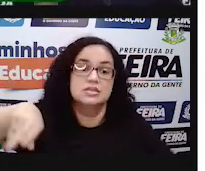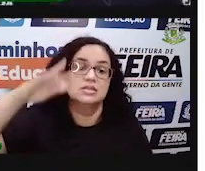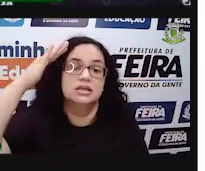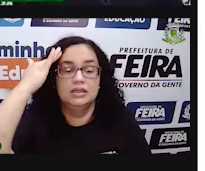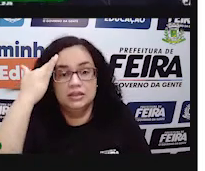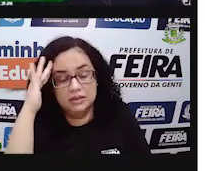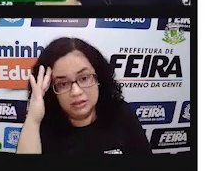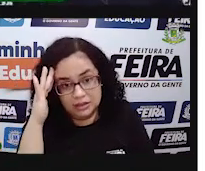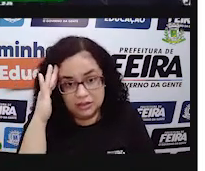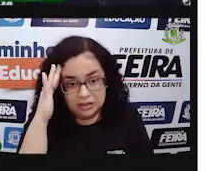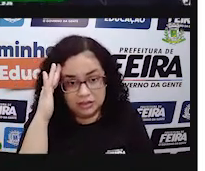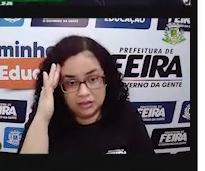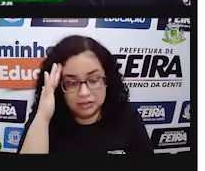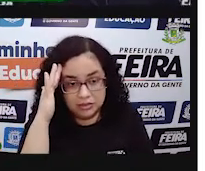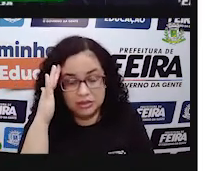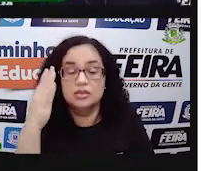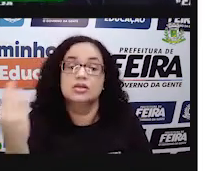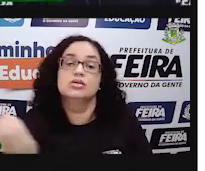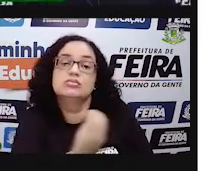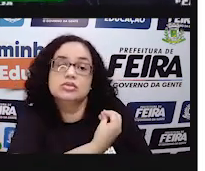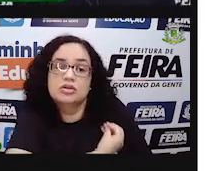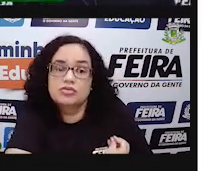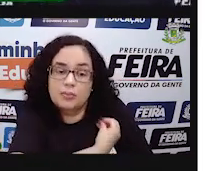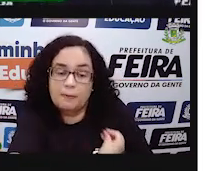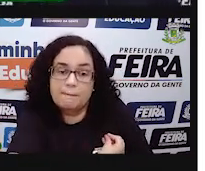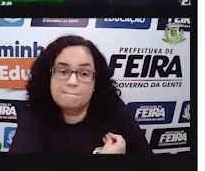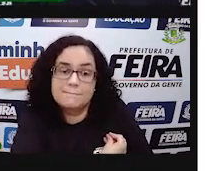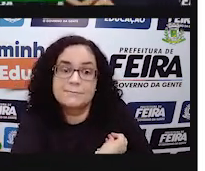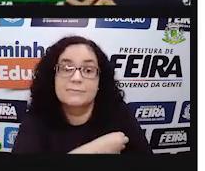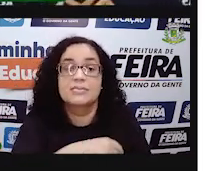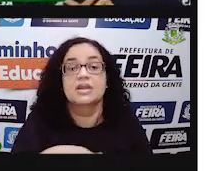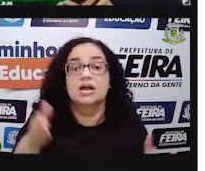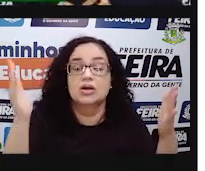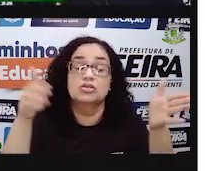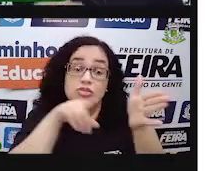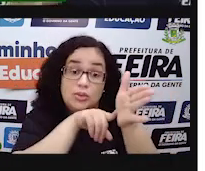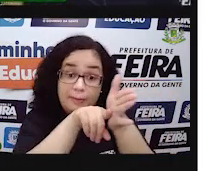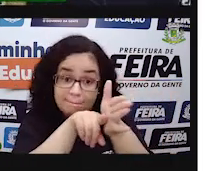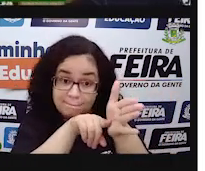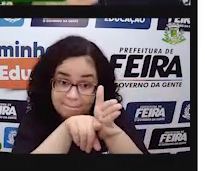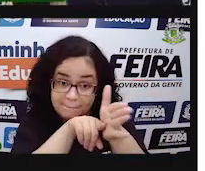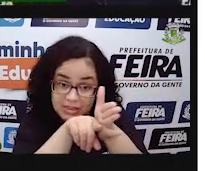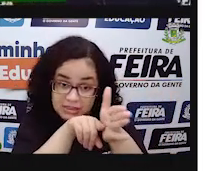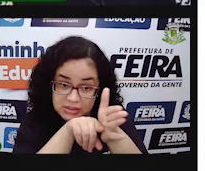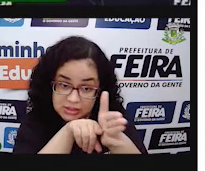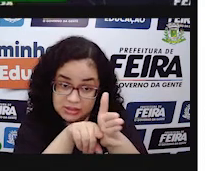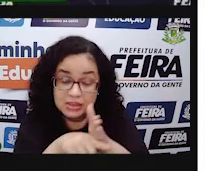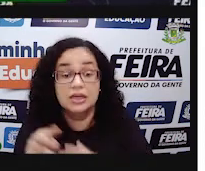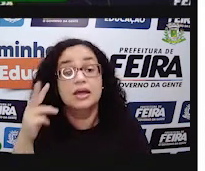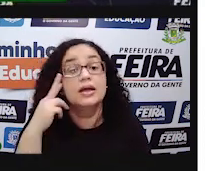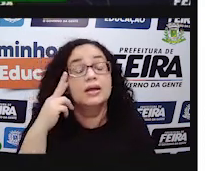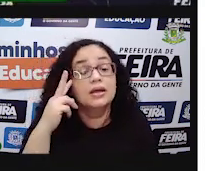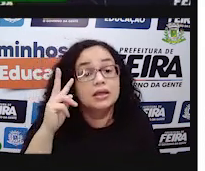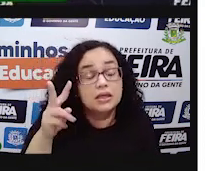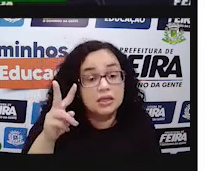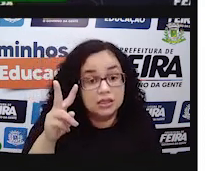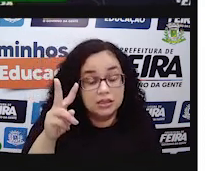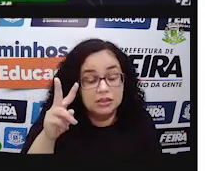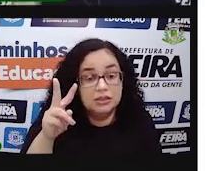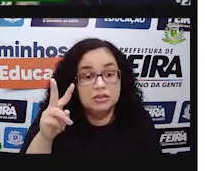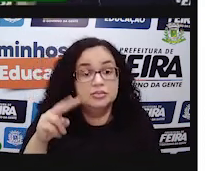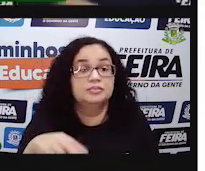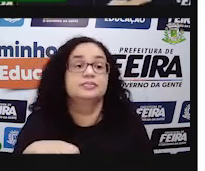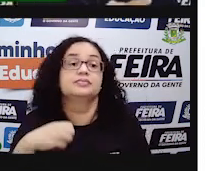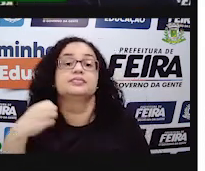A matemática precisa ser entendida na prática em situações da nossa vida. Então, chegou a hora de você fazer uma pesquisa